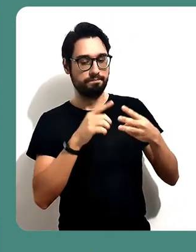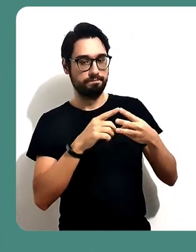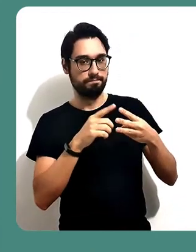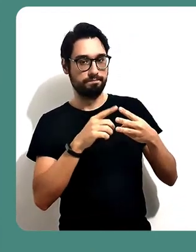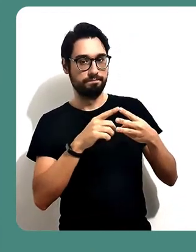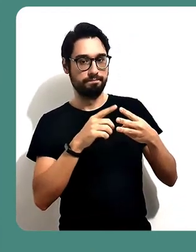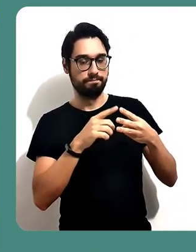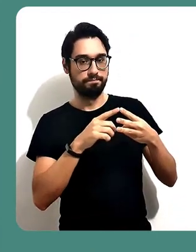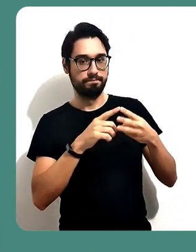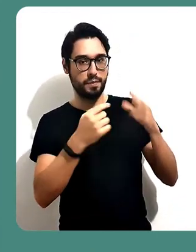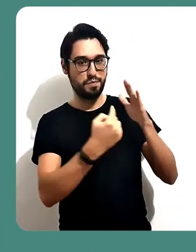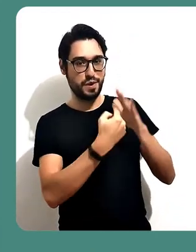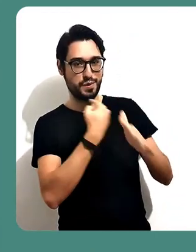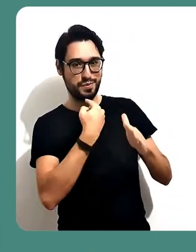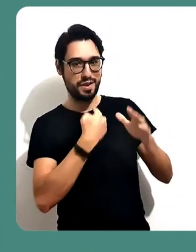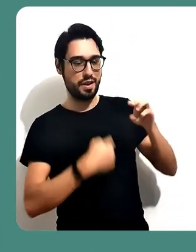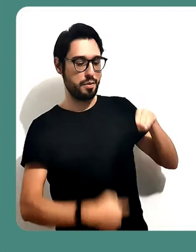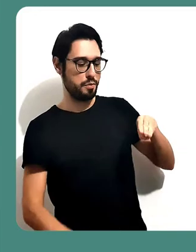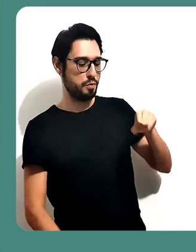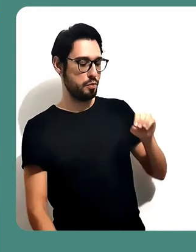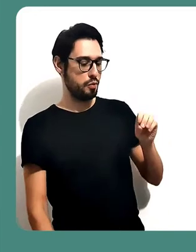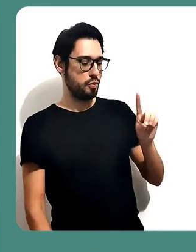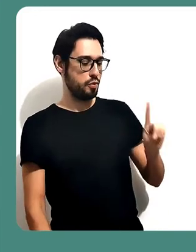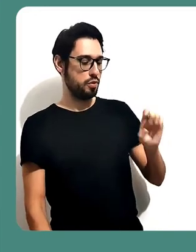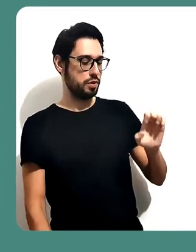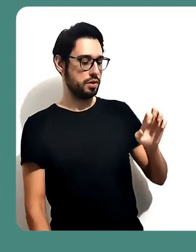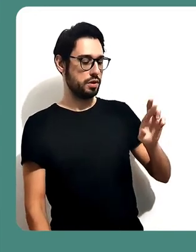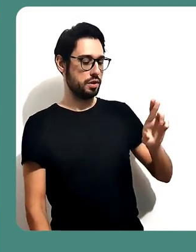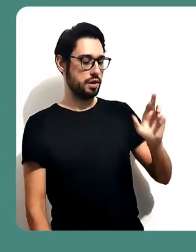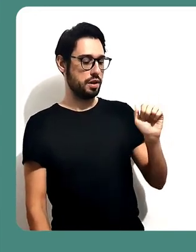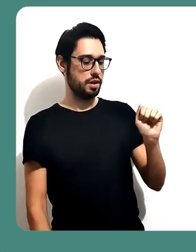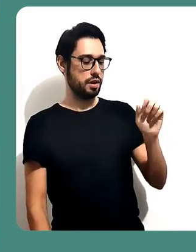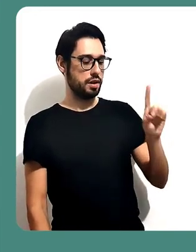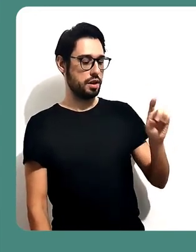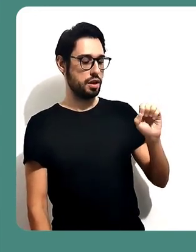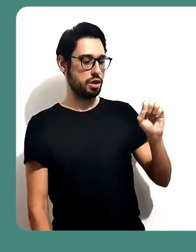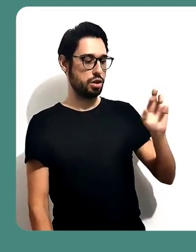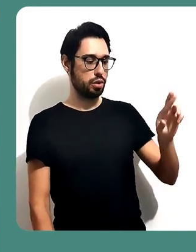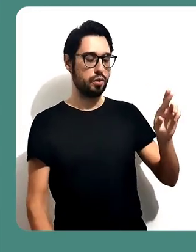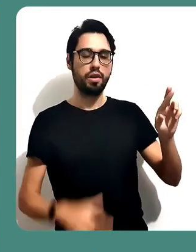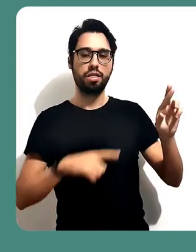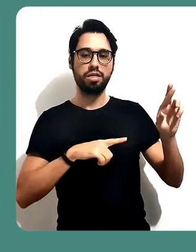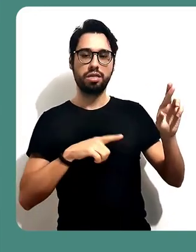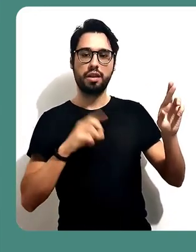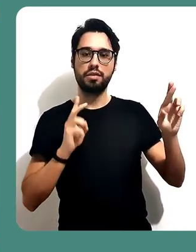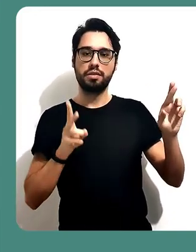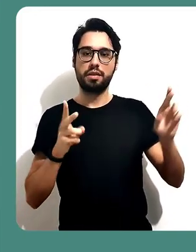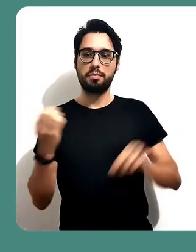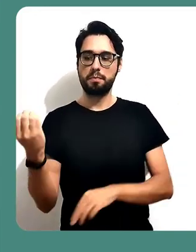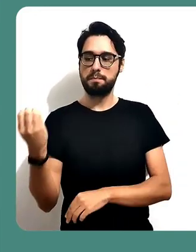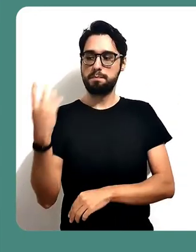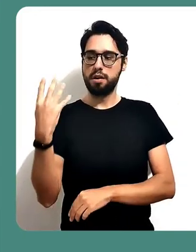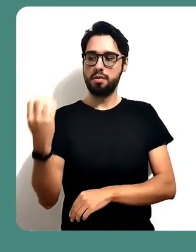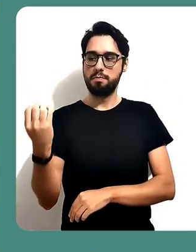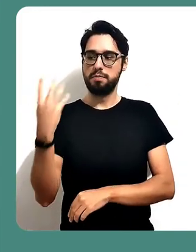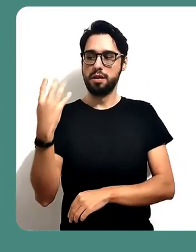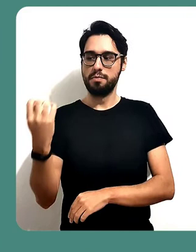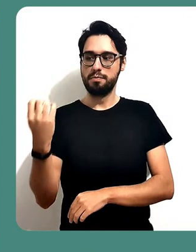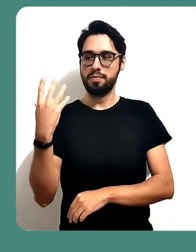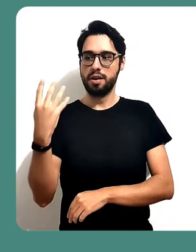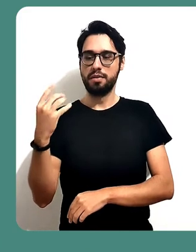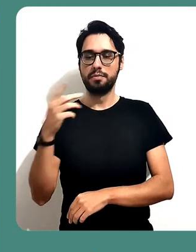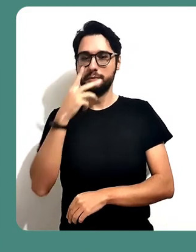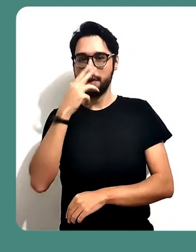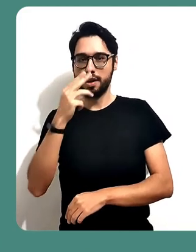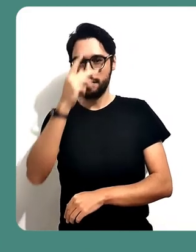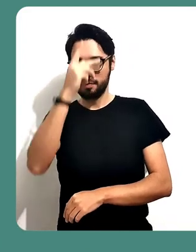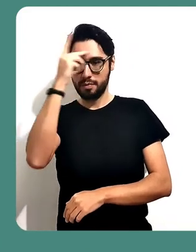Se você por acaso escolheu a opção de perguntar primeiro ao moderador antes de entrar, vai aparecer então